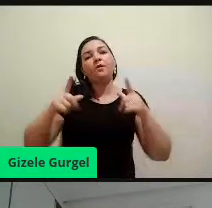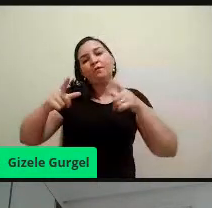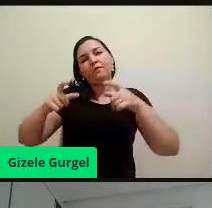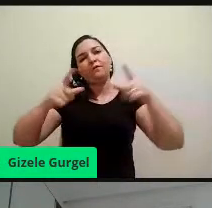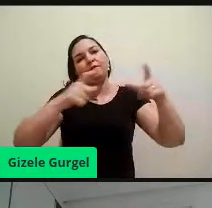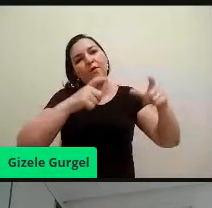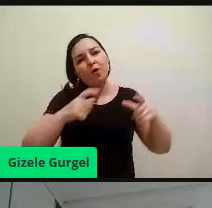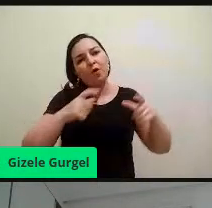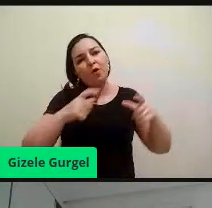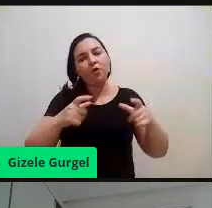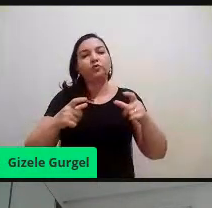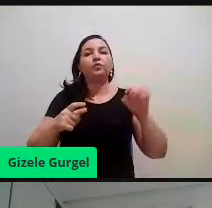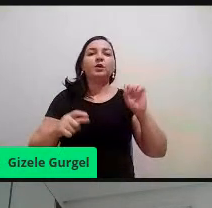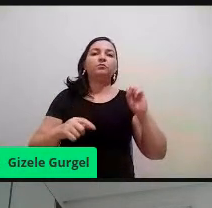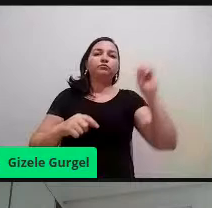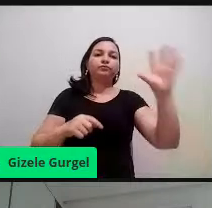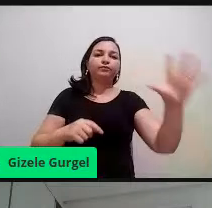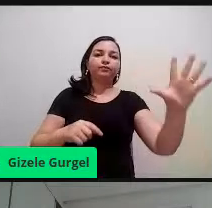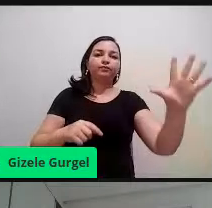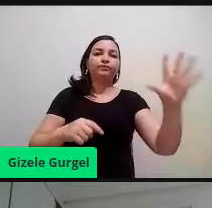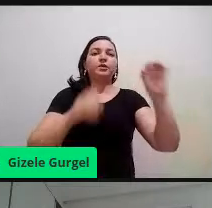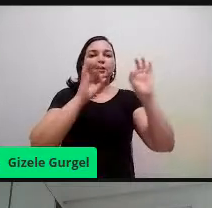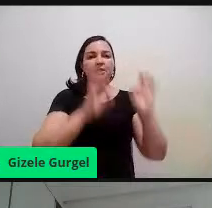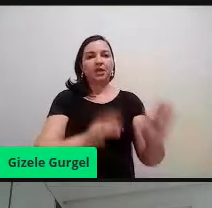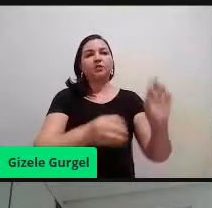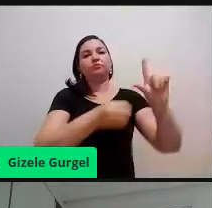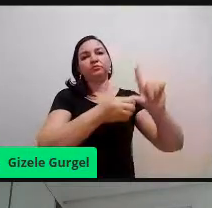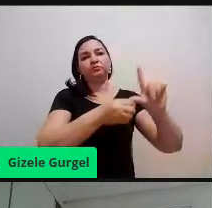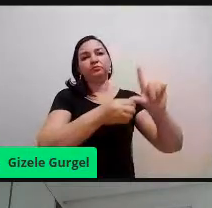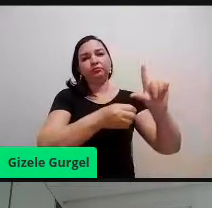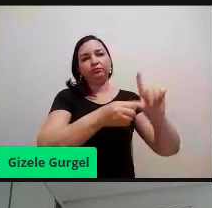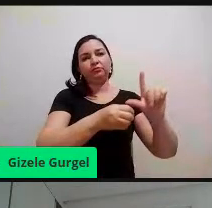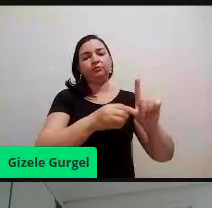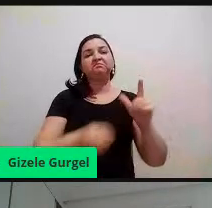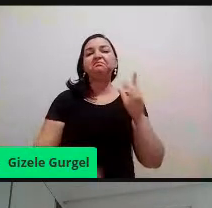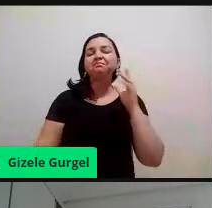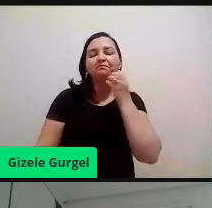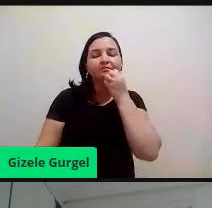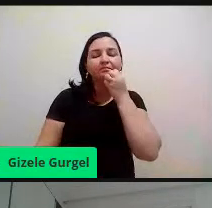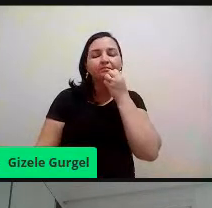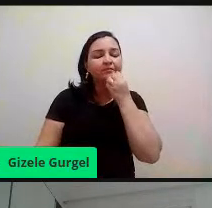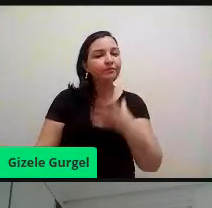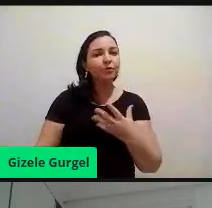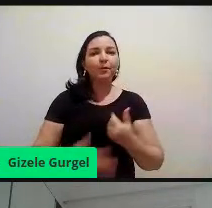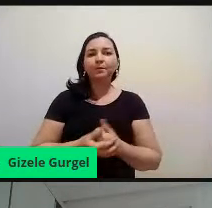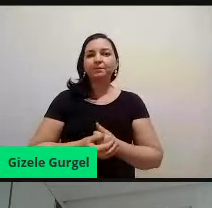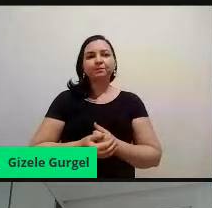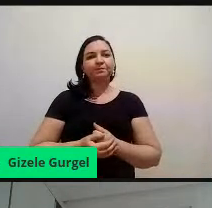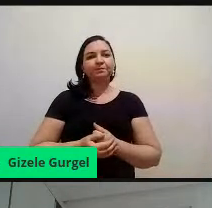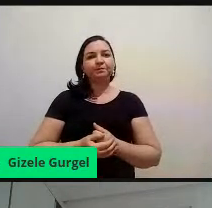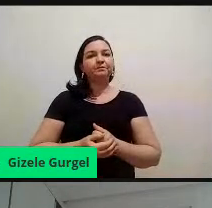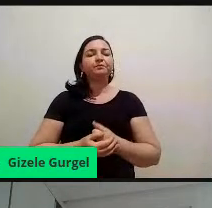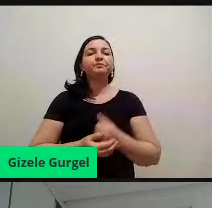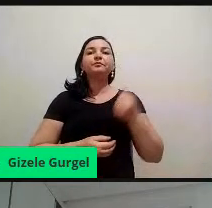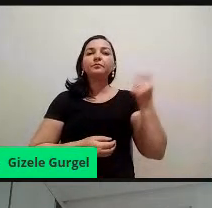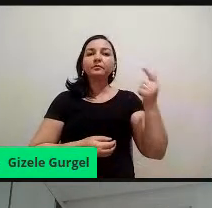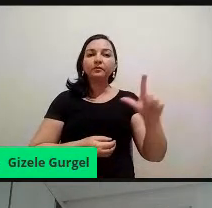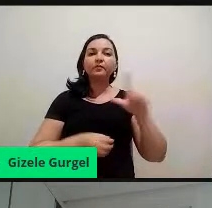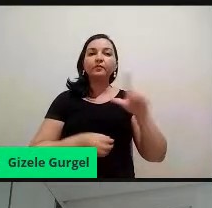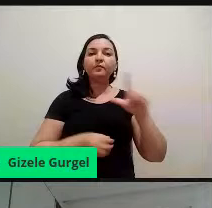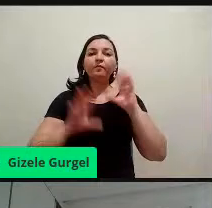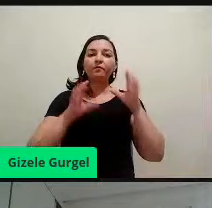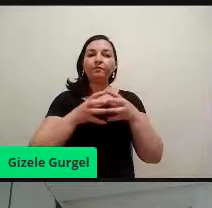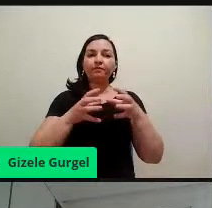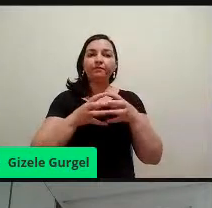encaminha corretamente esse resíduo. Tá, é bem interessante essas ações. Uma outra ação também, que a gente atuou